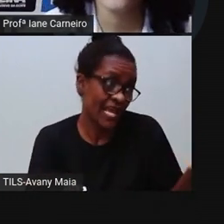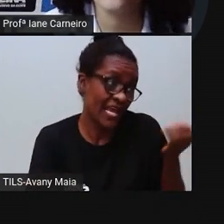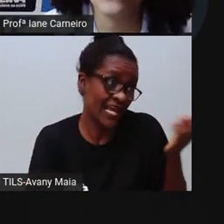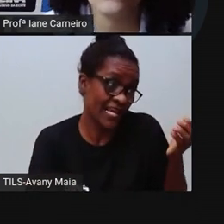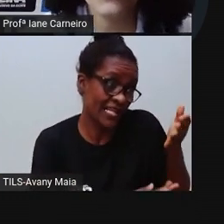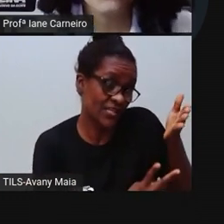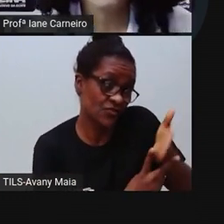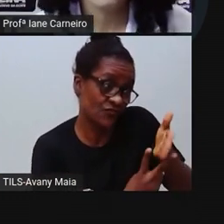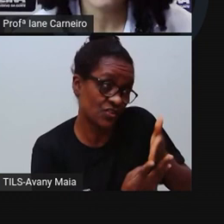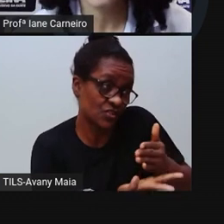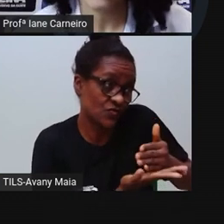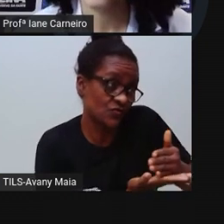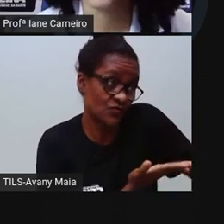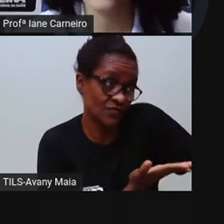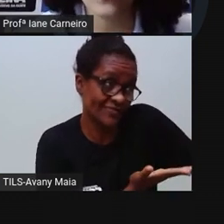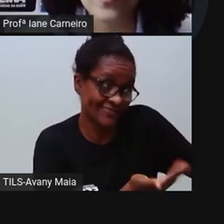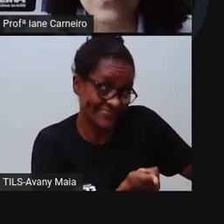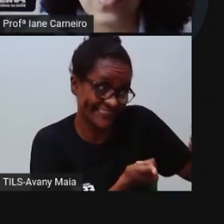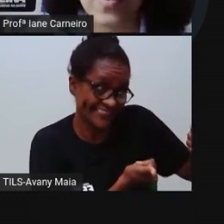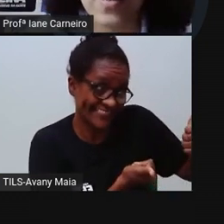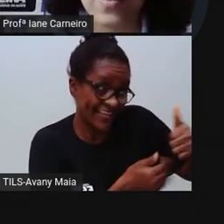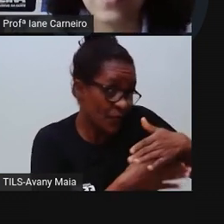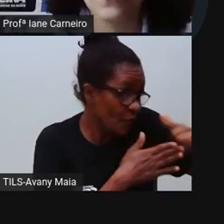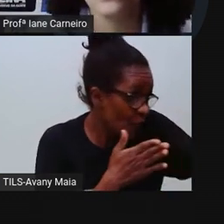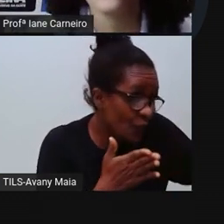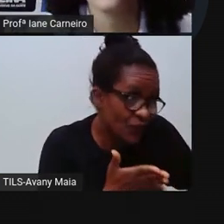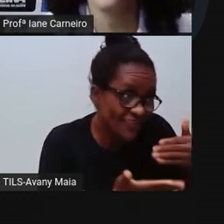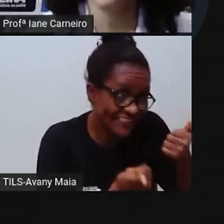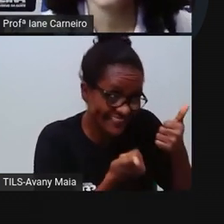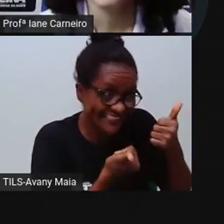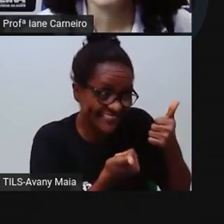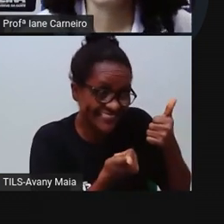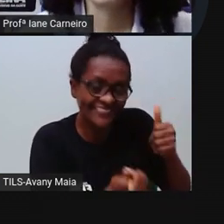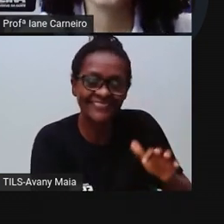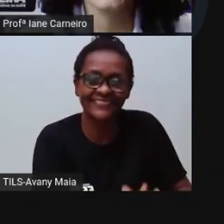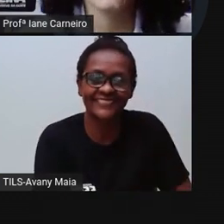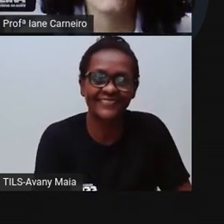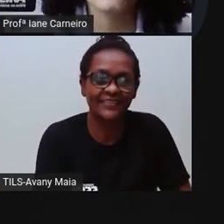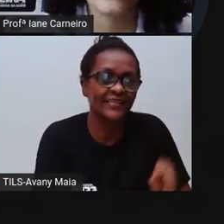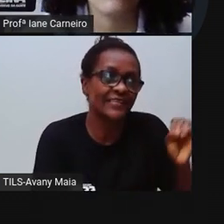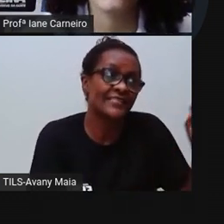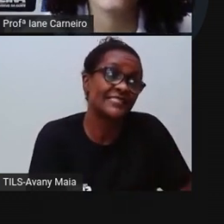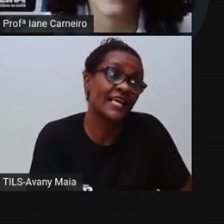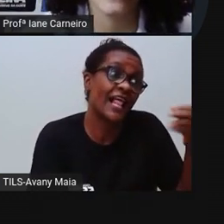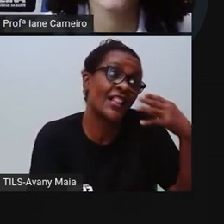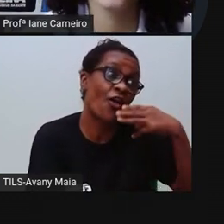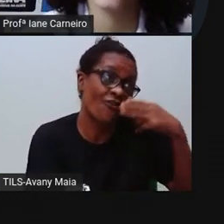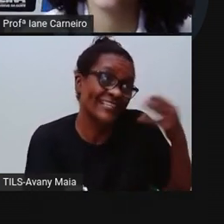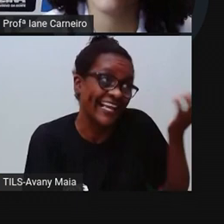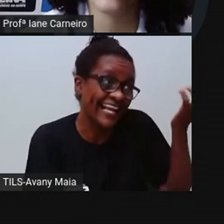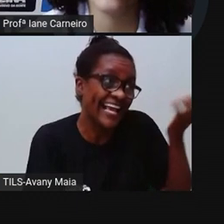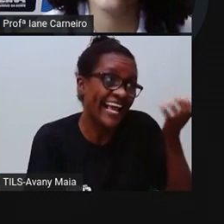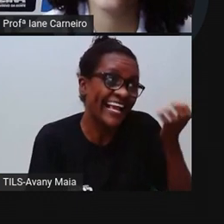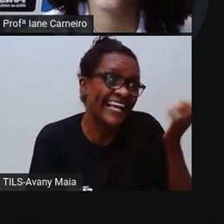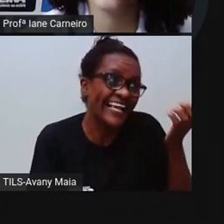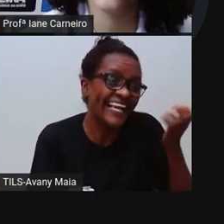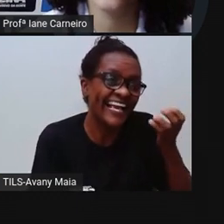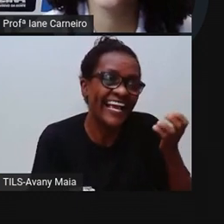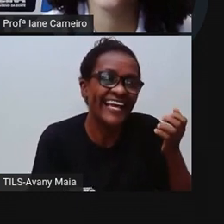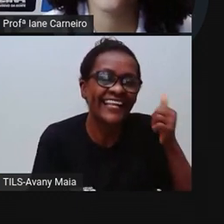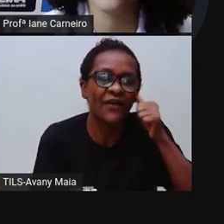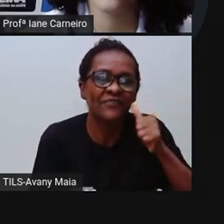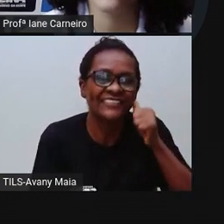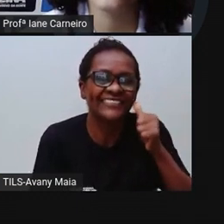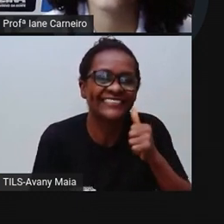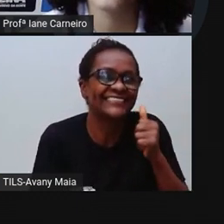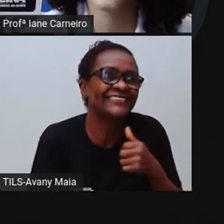dividir com vocês, com todos vocês. Se for doce, eu aceito, disse Magali, ó, que